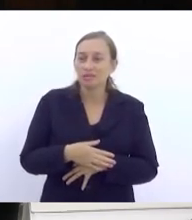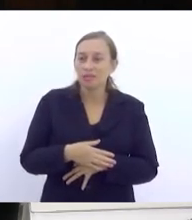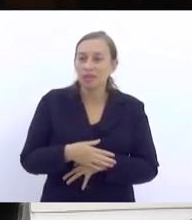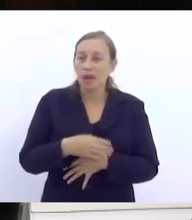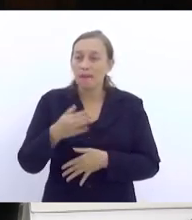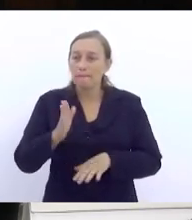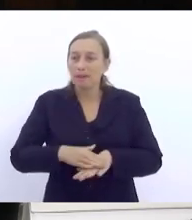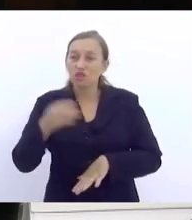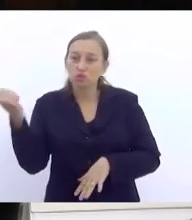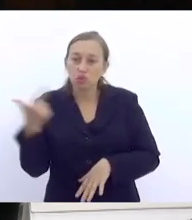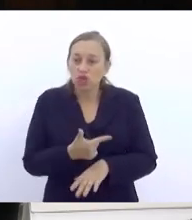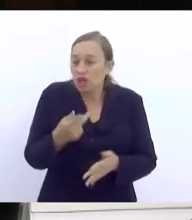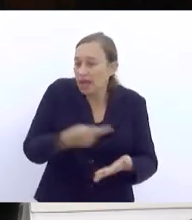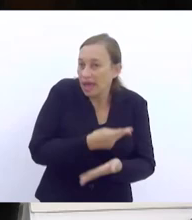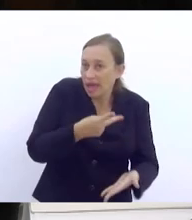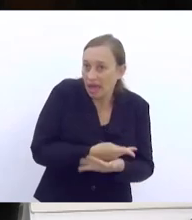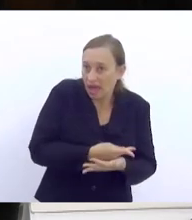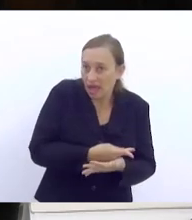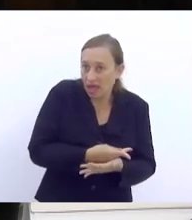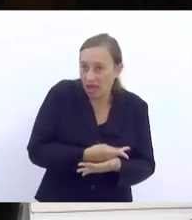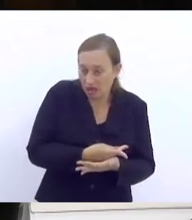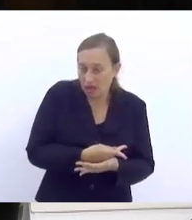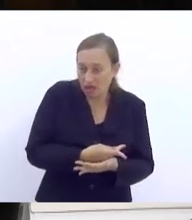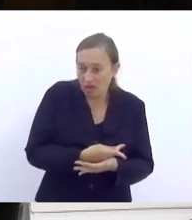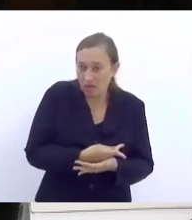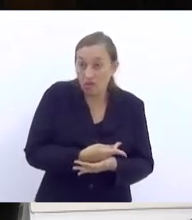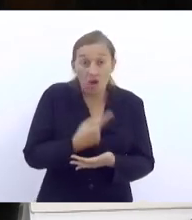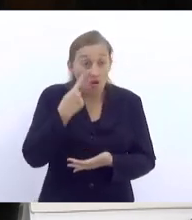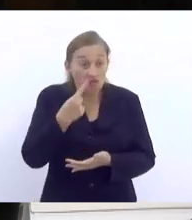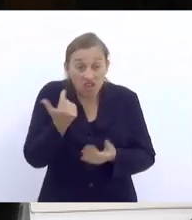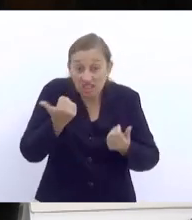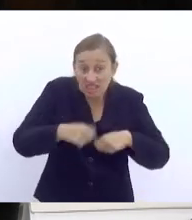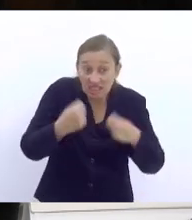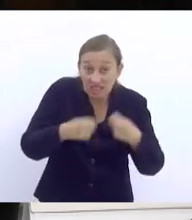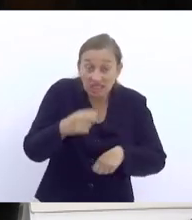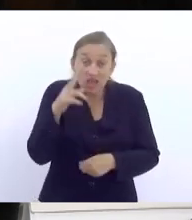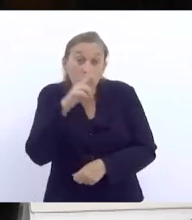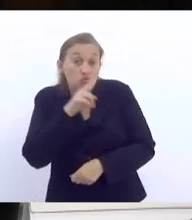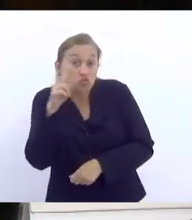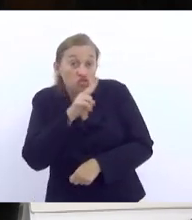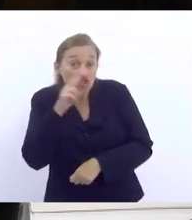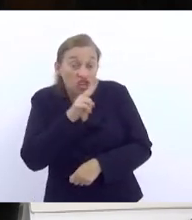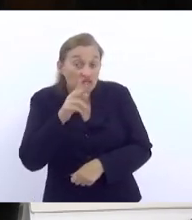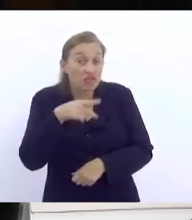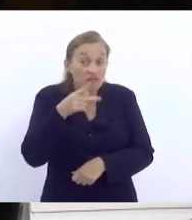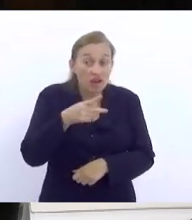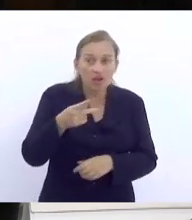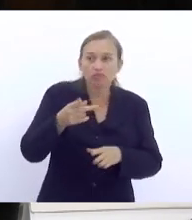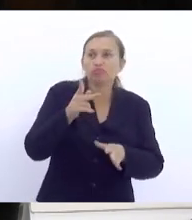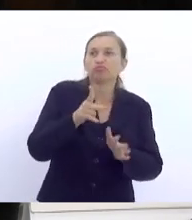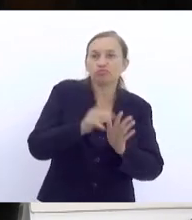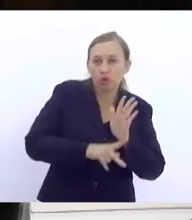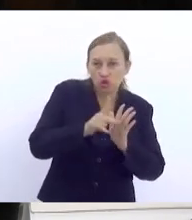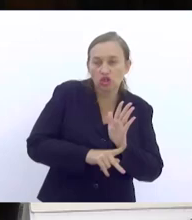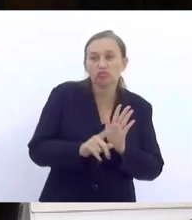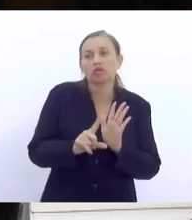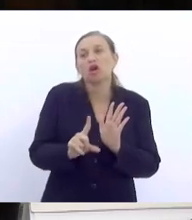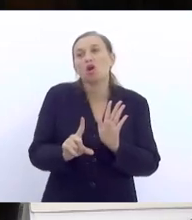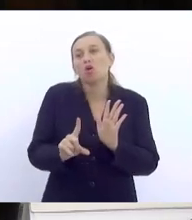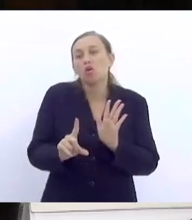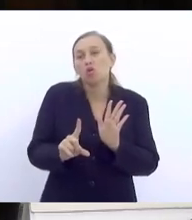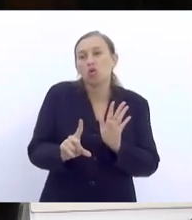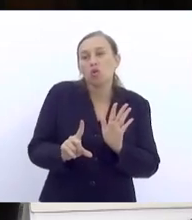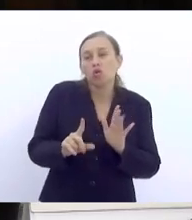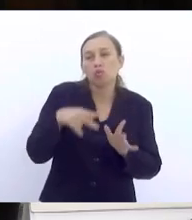negligência com relação ao atender de uma demanda tão urgente, conforme foi colocado, há um projeto político. Porque a